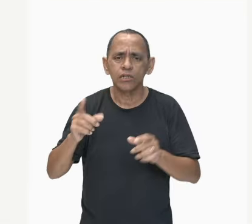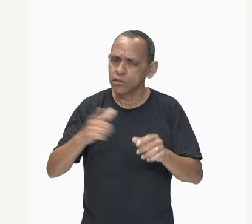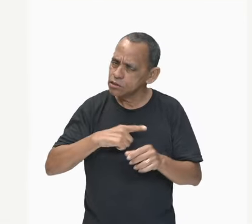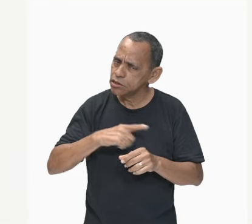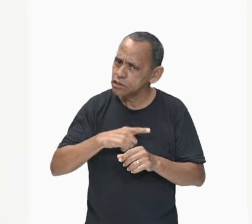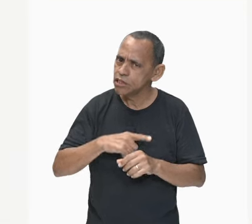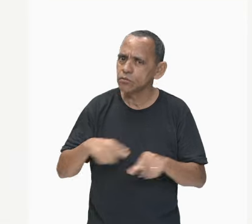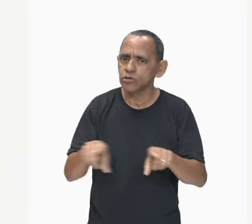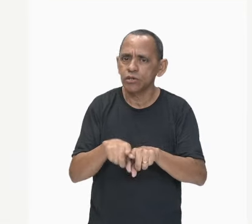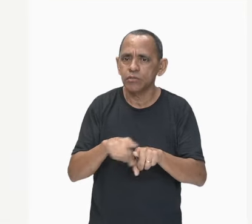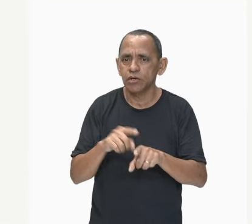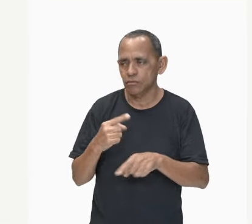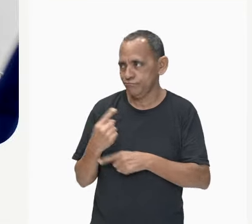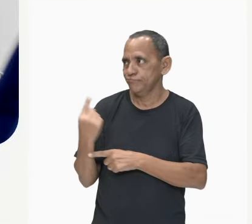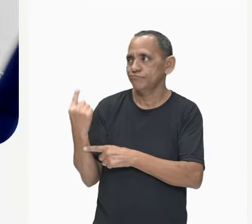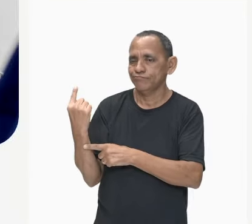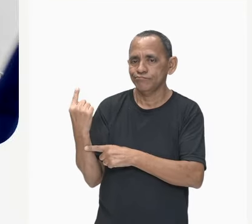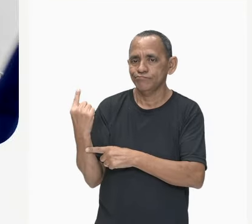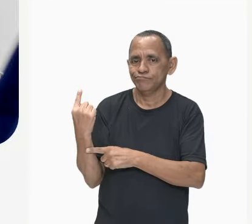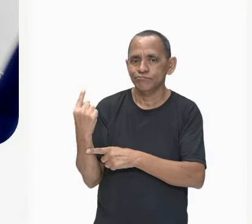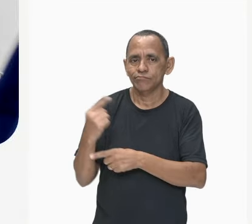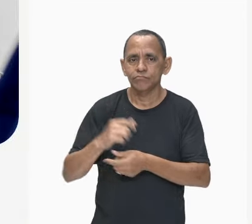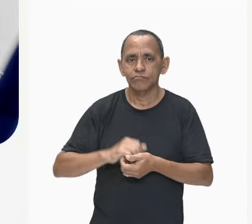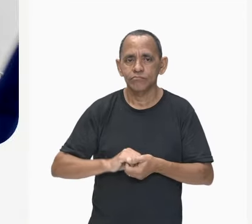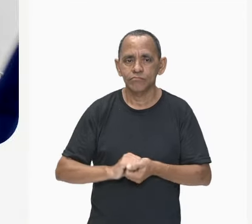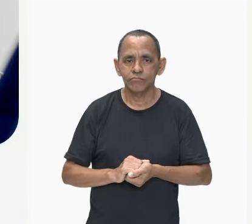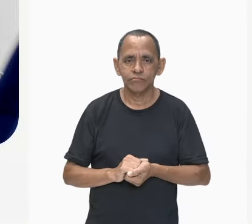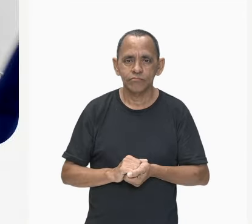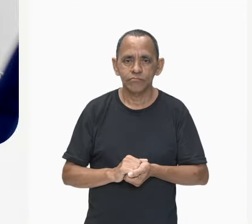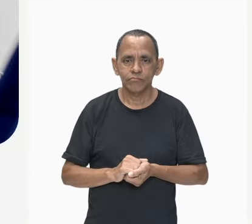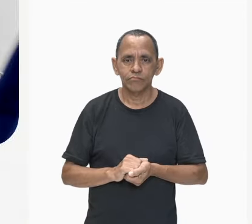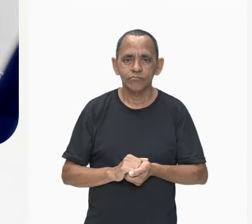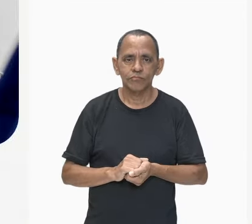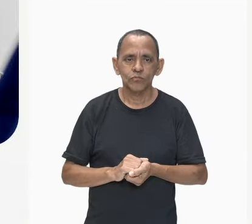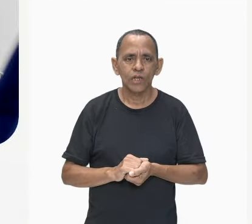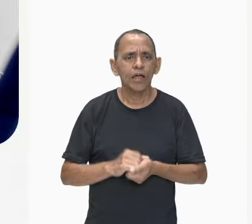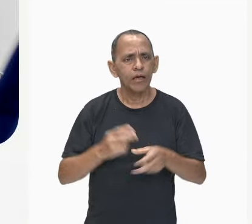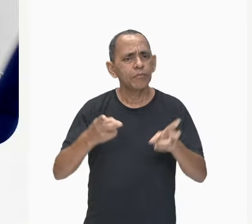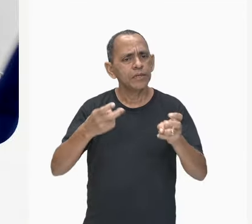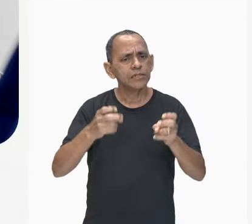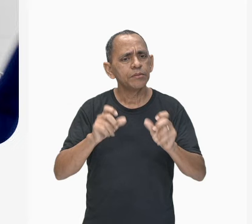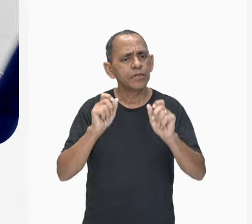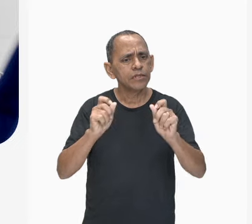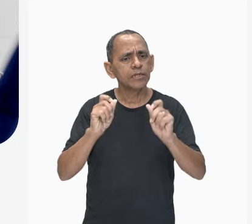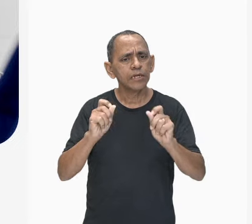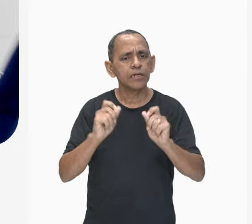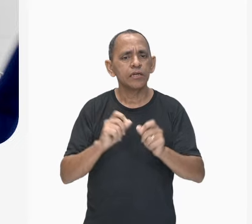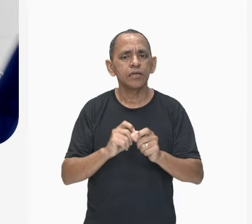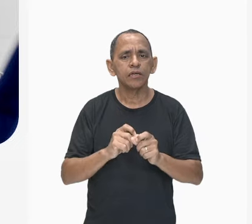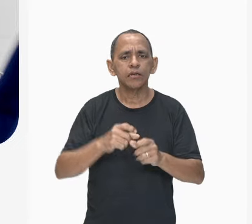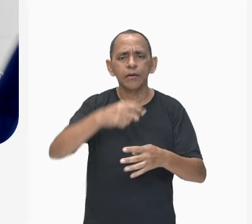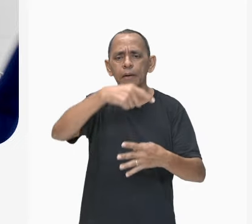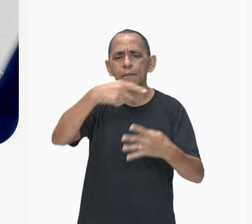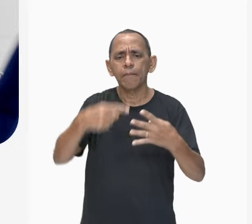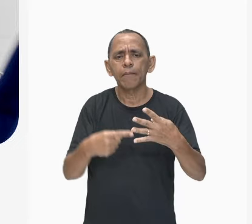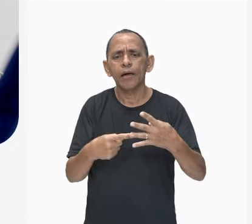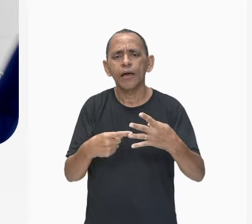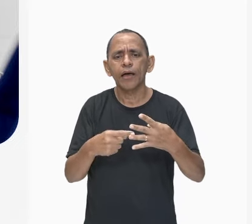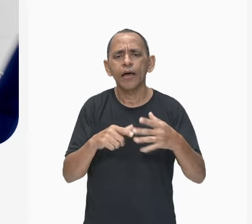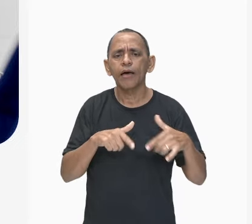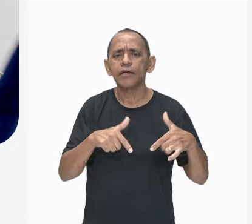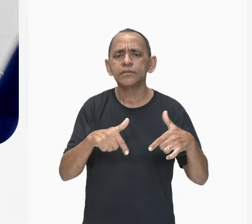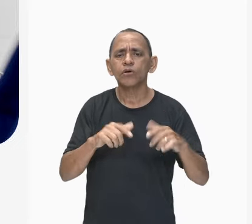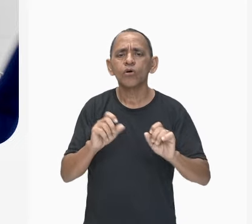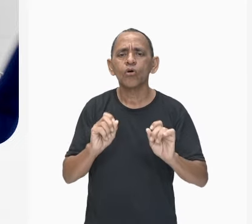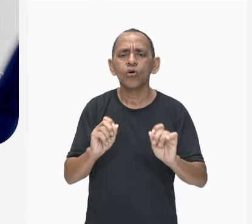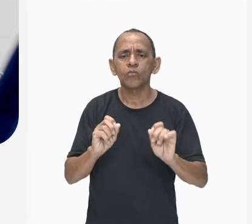comigo na imagem. Olha lá. Aí, aqui eu tenho quatro situações. Vejam que elas